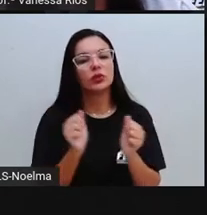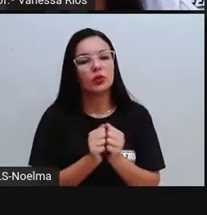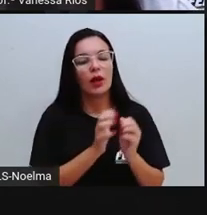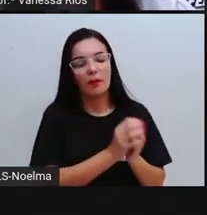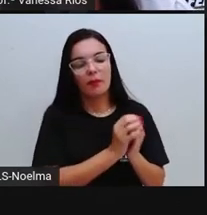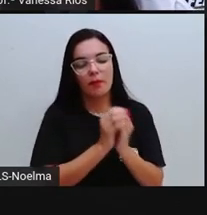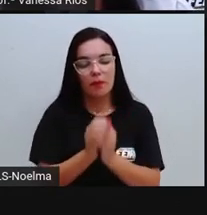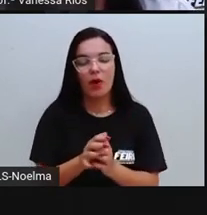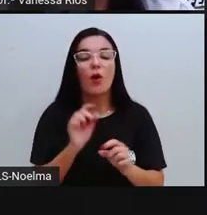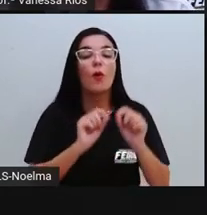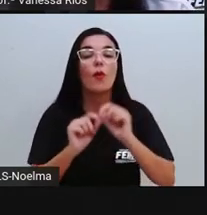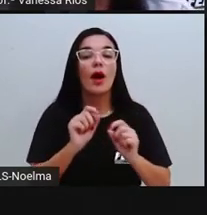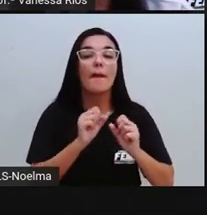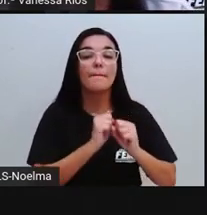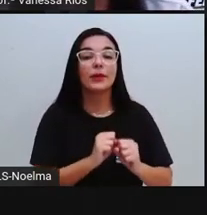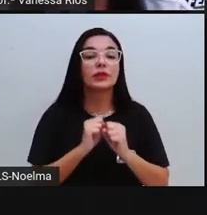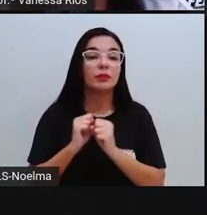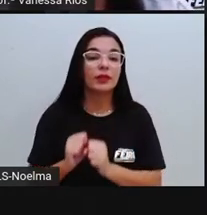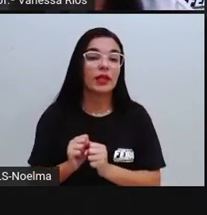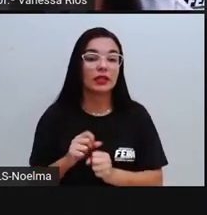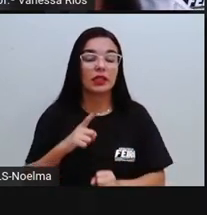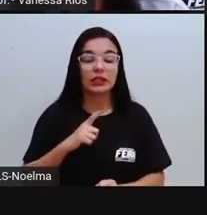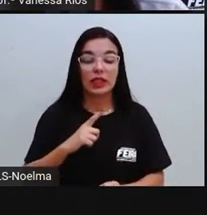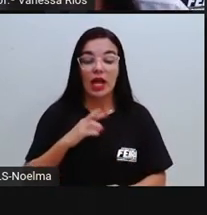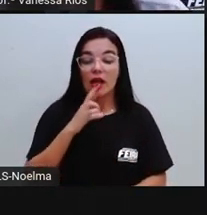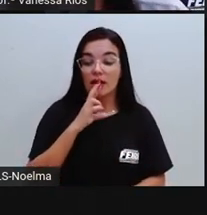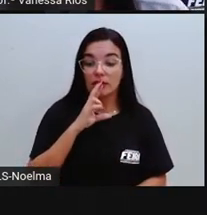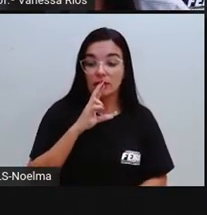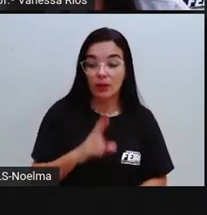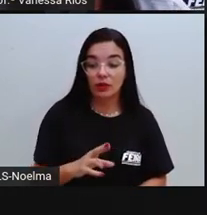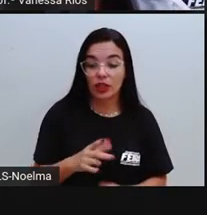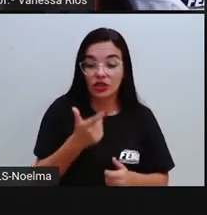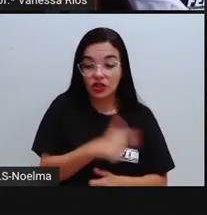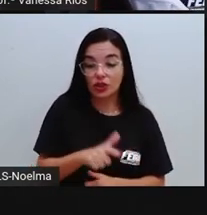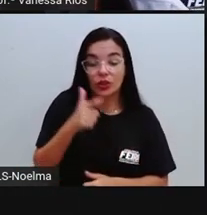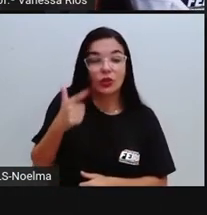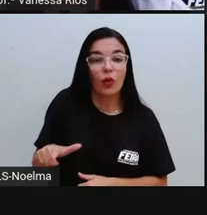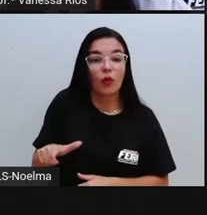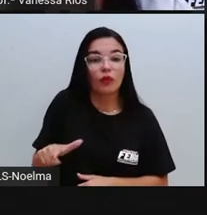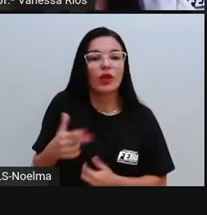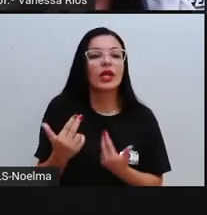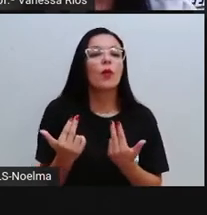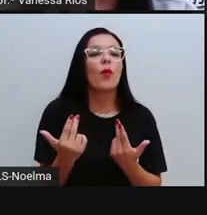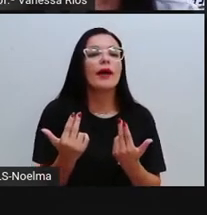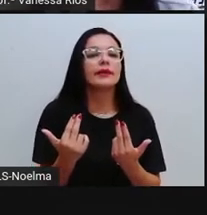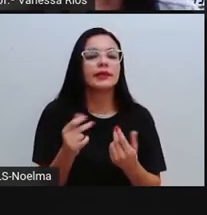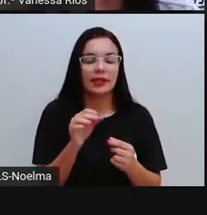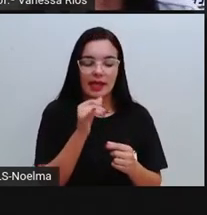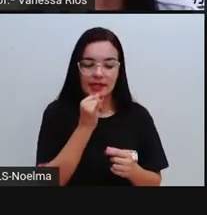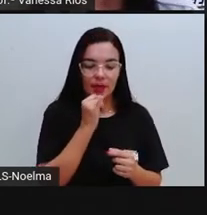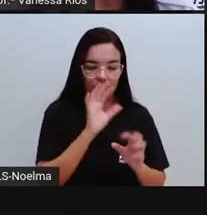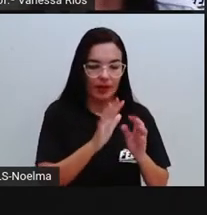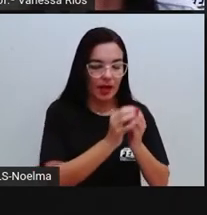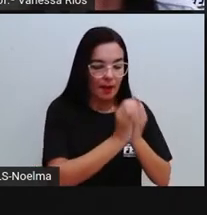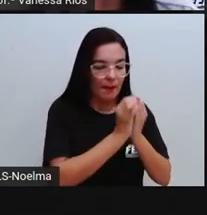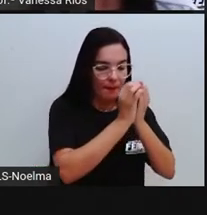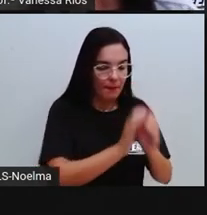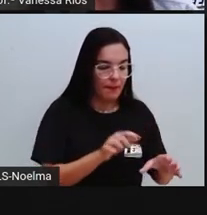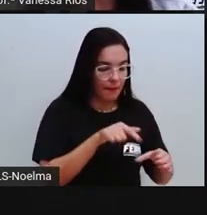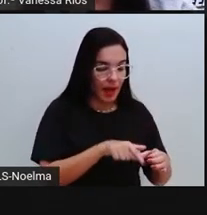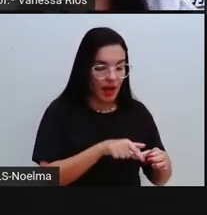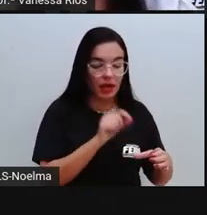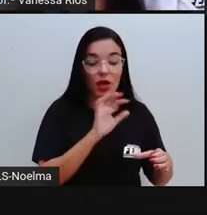possibilidade de encontrarmos resultados repetidos. Ou seja, quando o primeiro dado sai o número 1,